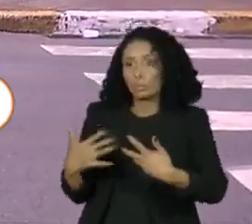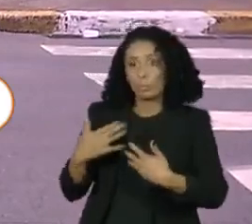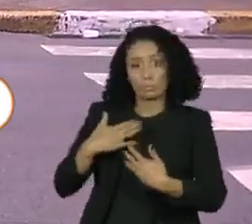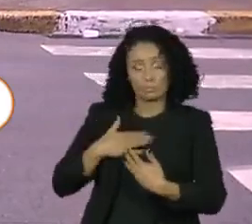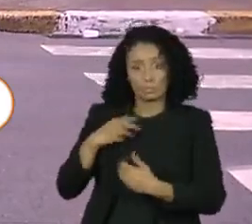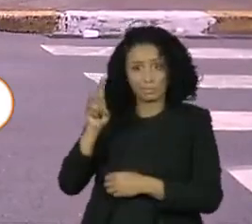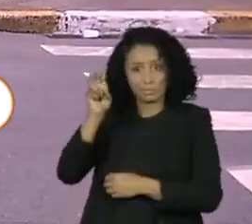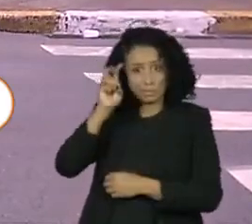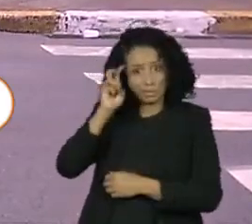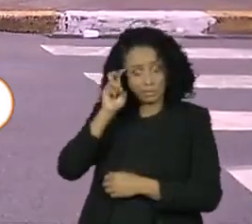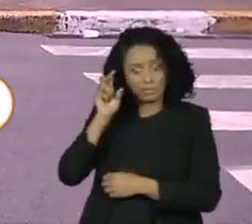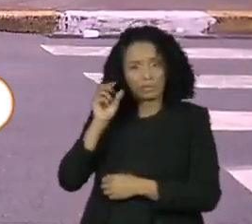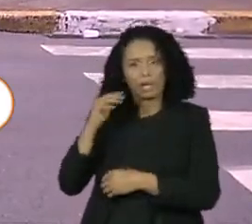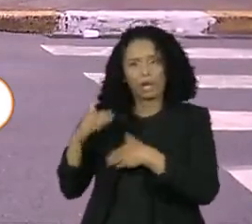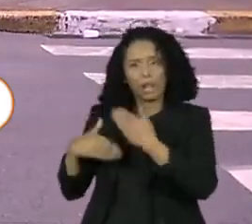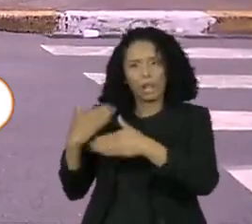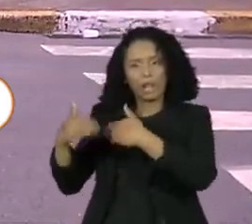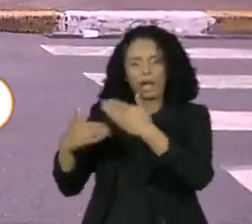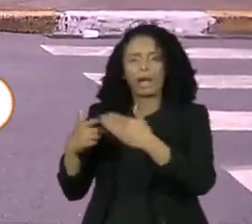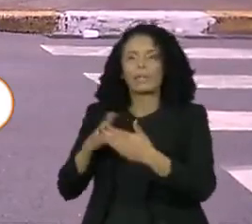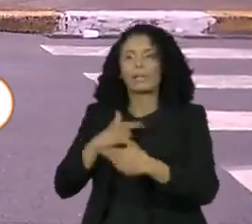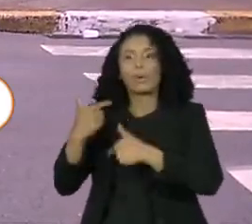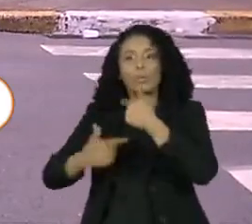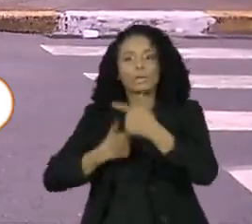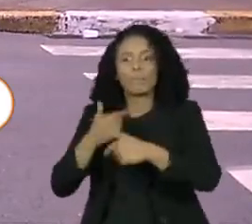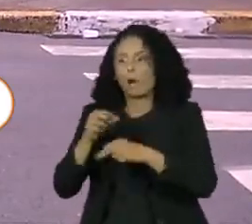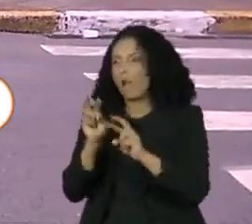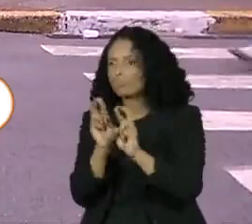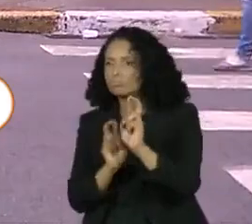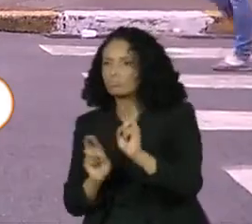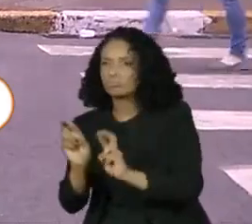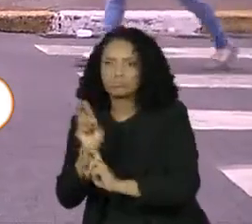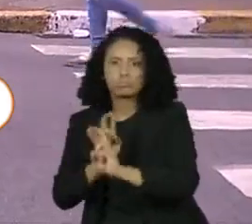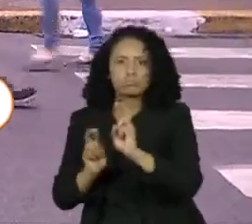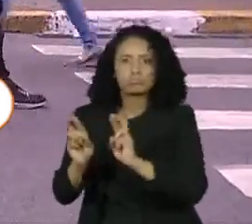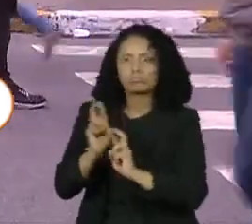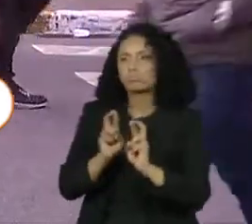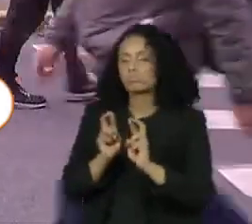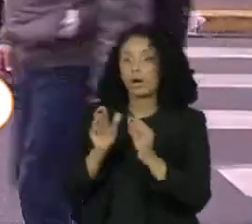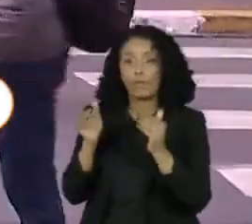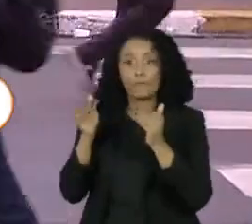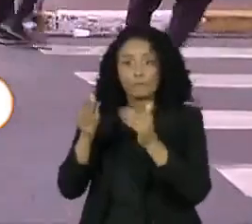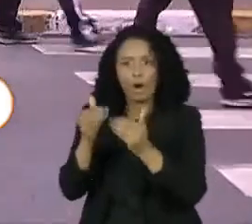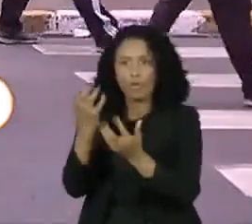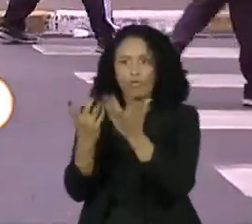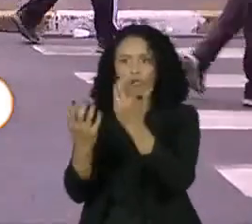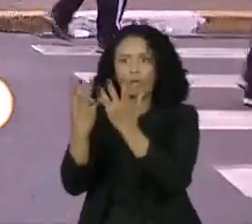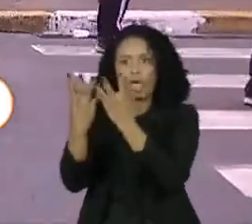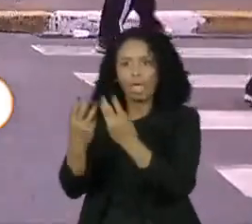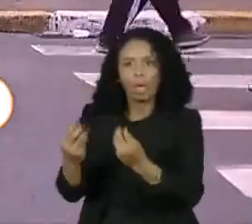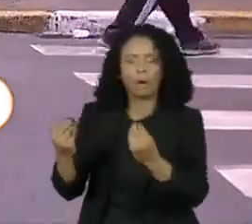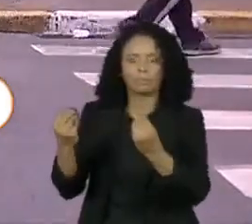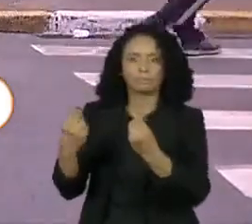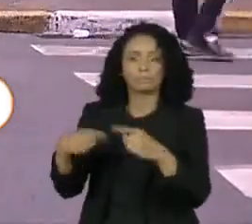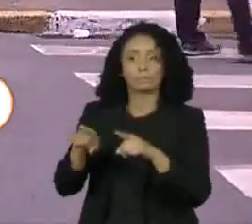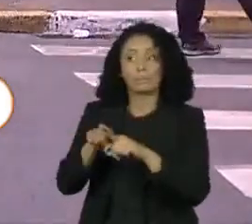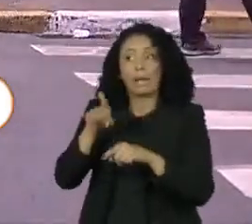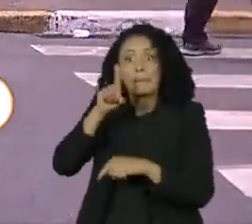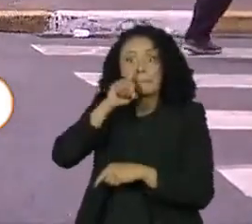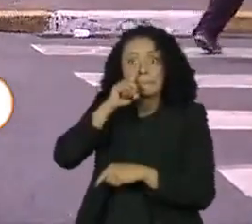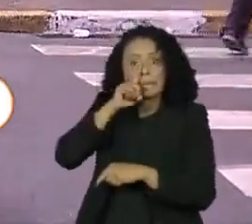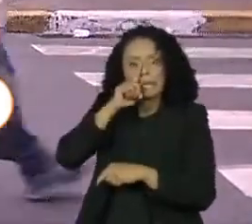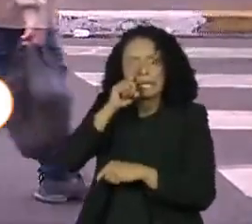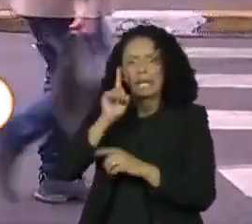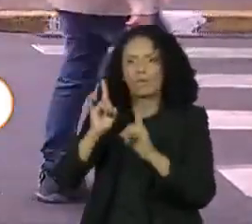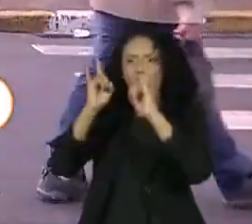-feira o trabalho é de monitoramento para que essas chamas não voltem a se alastrar e principalmente por conta do risco de colapso da estrutura